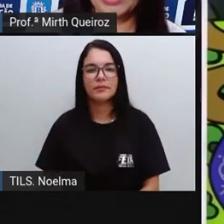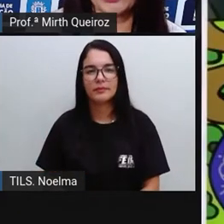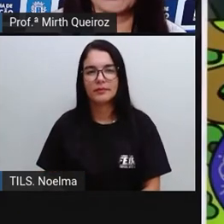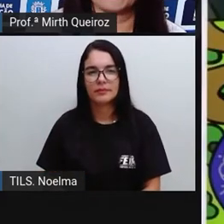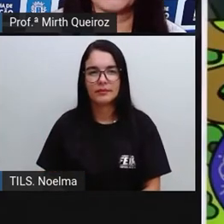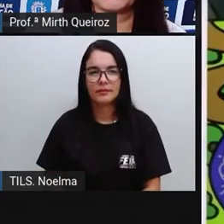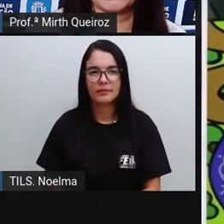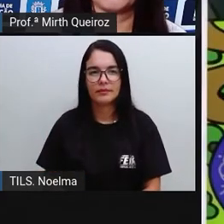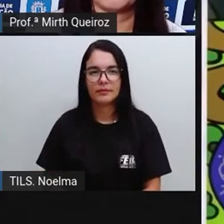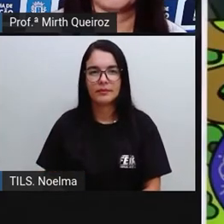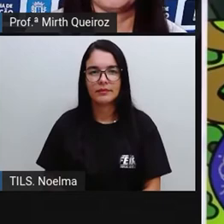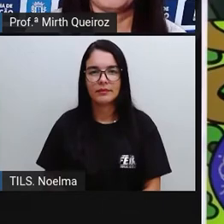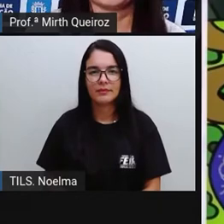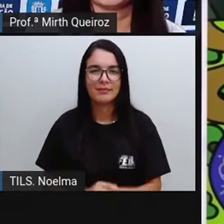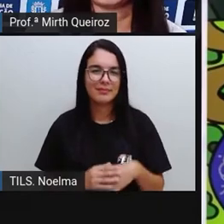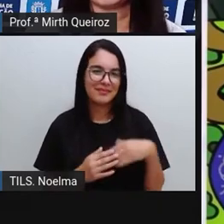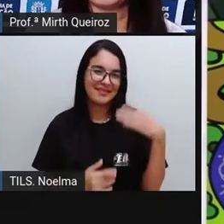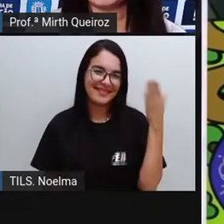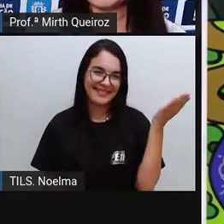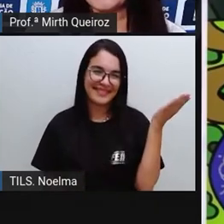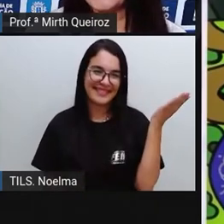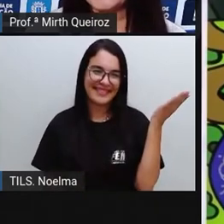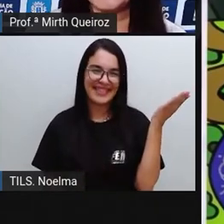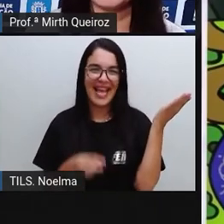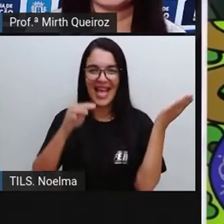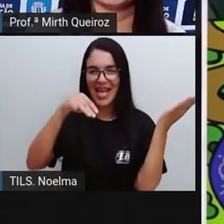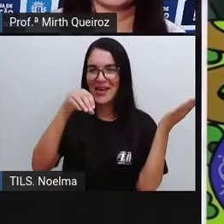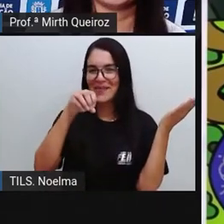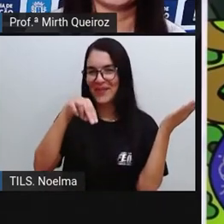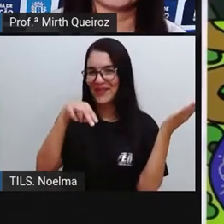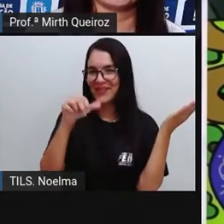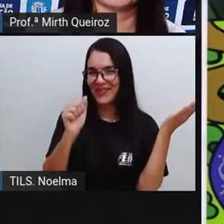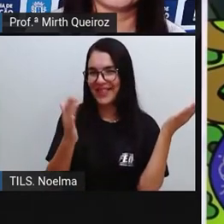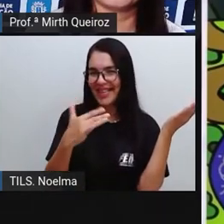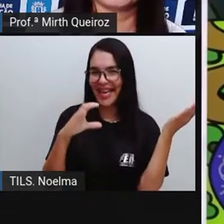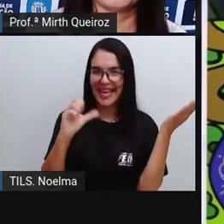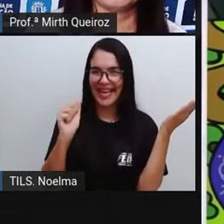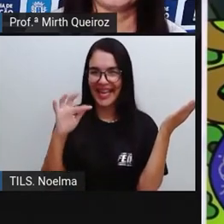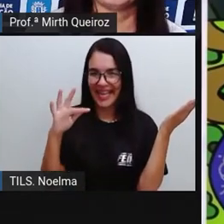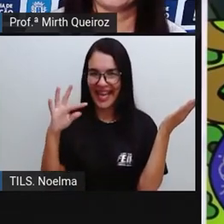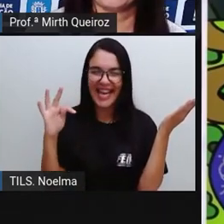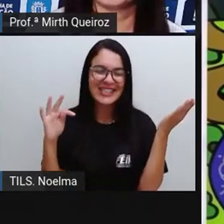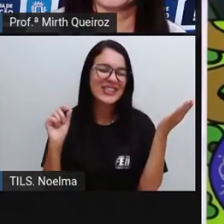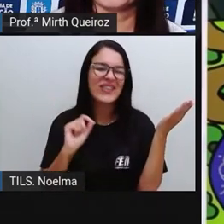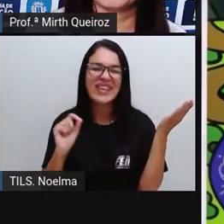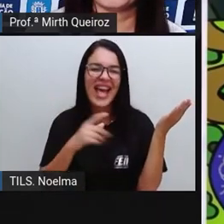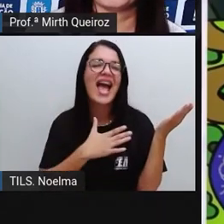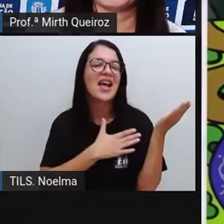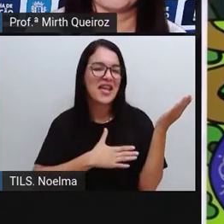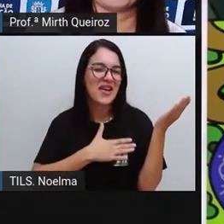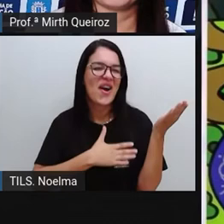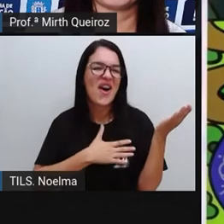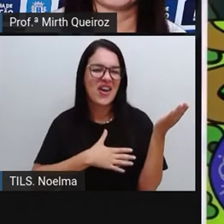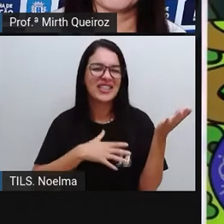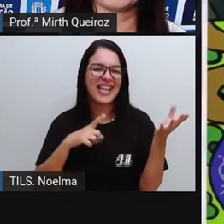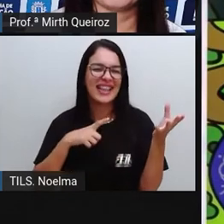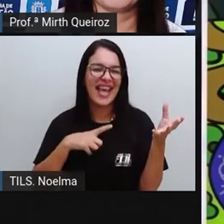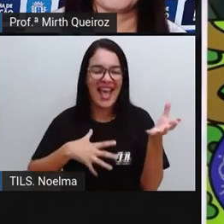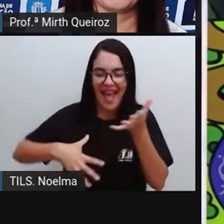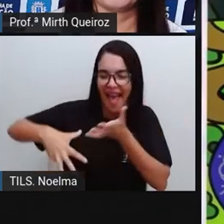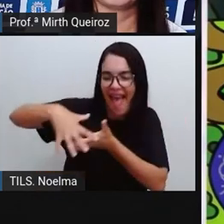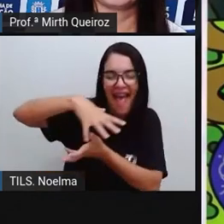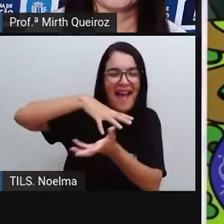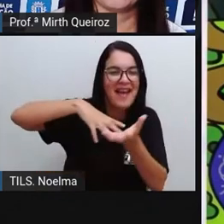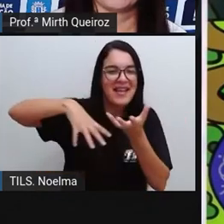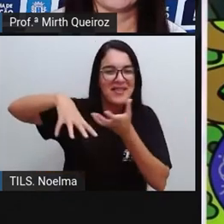que é o grafite, né? Aqui a gente tem Monacat, né? Que, como eu disse para vocês, ele gosta de representar aí